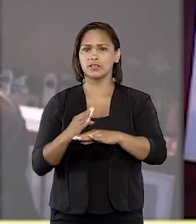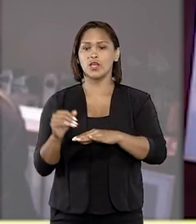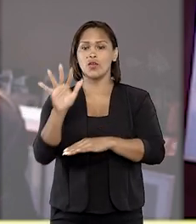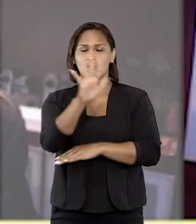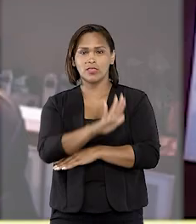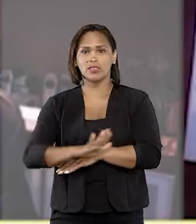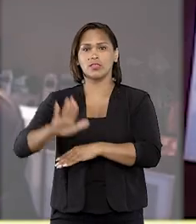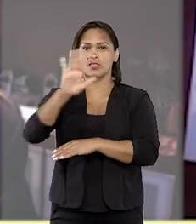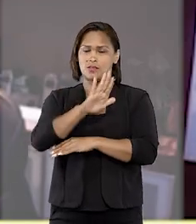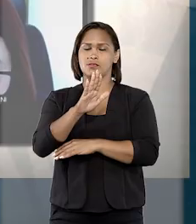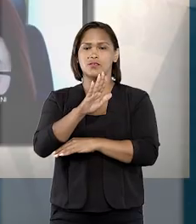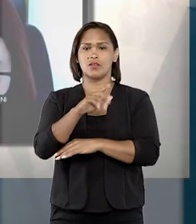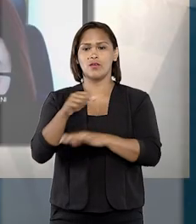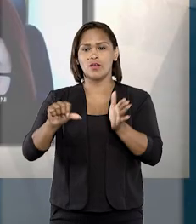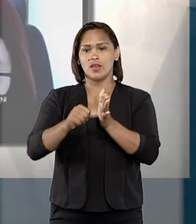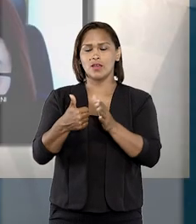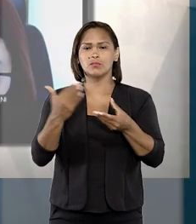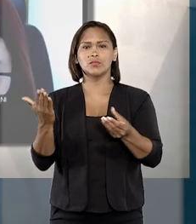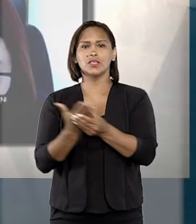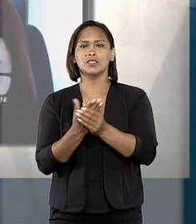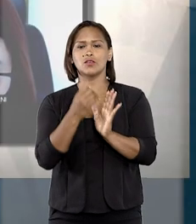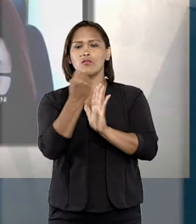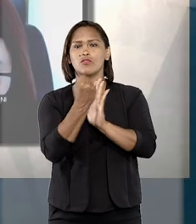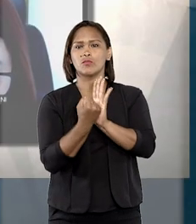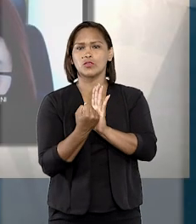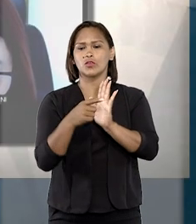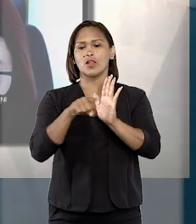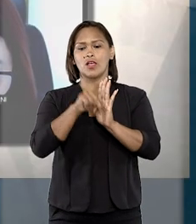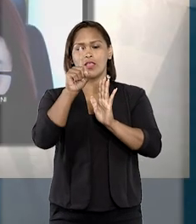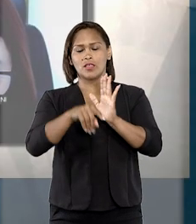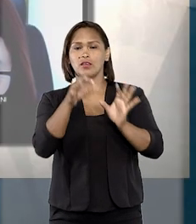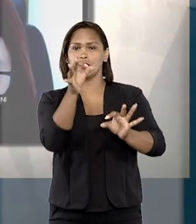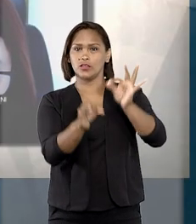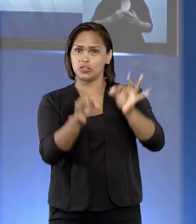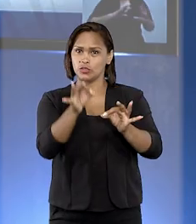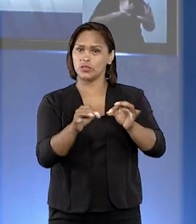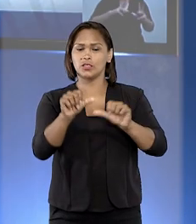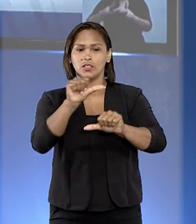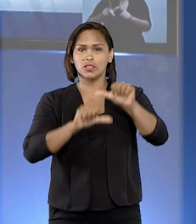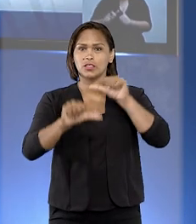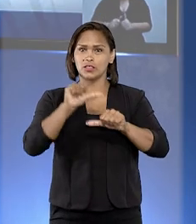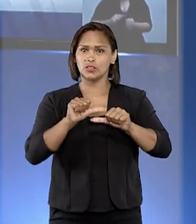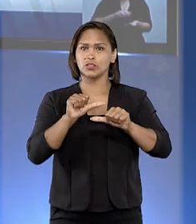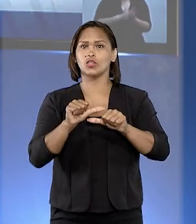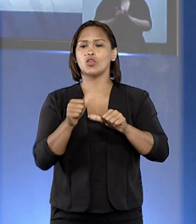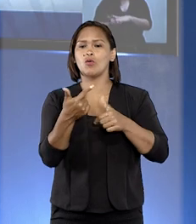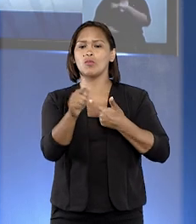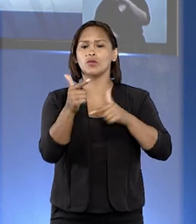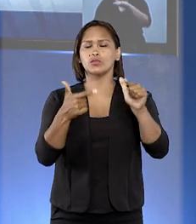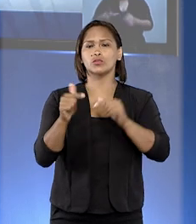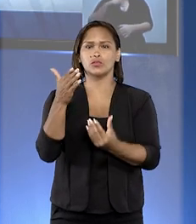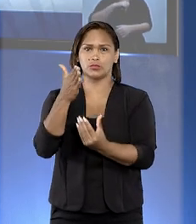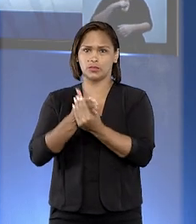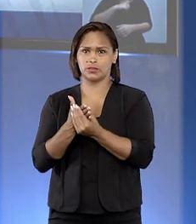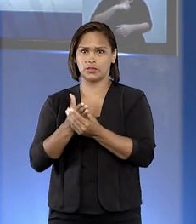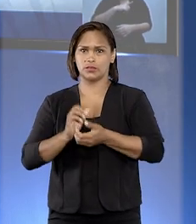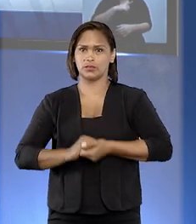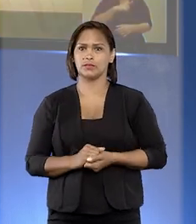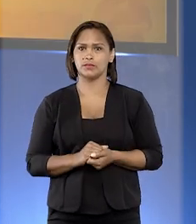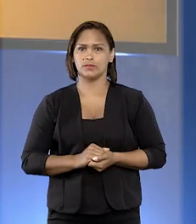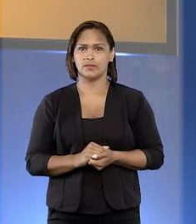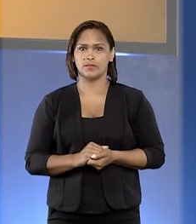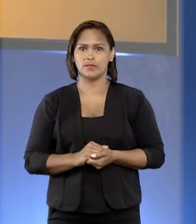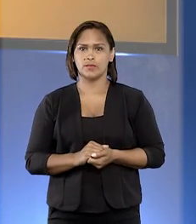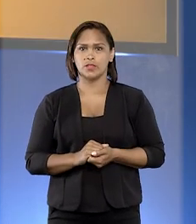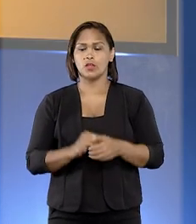de abrangência nacional, e a primeira ação foi protocolada naquele juízo, que se tornou prevento para os demais processos.